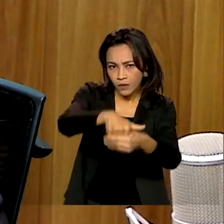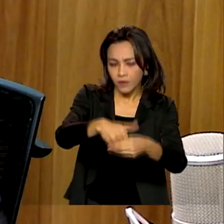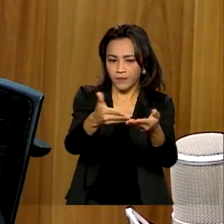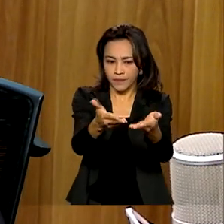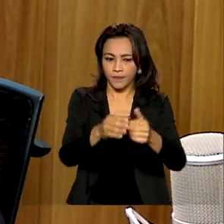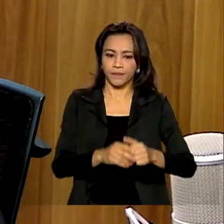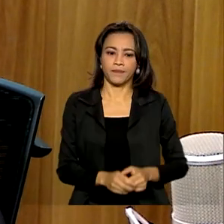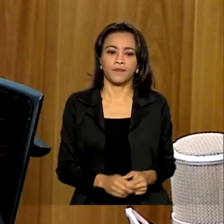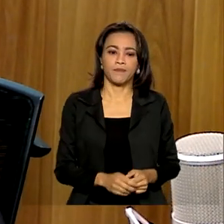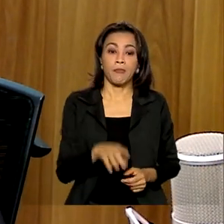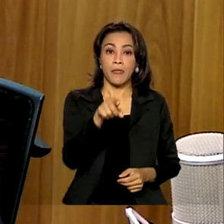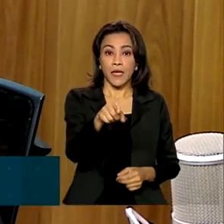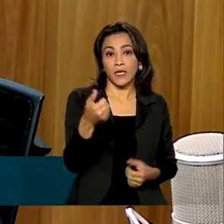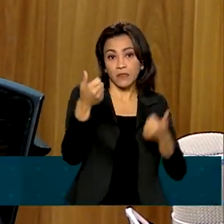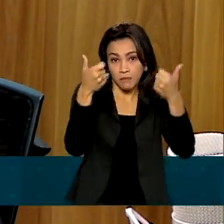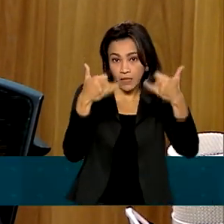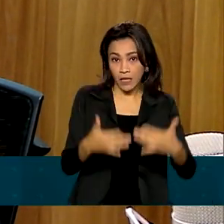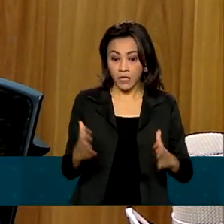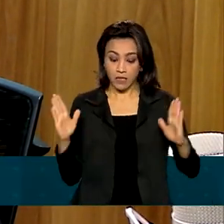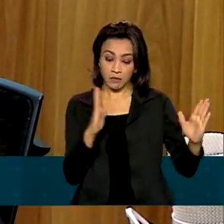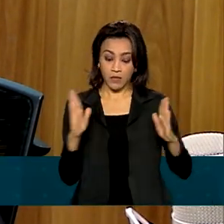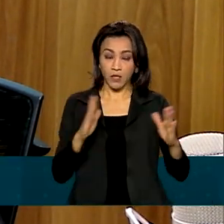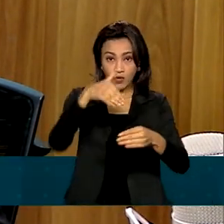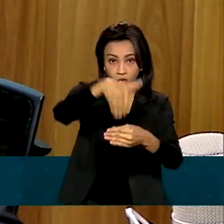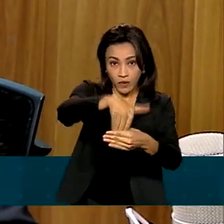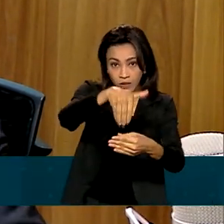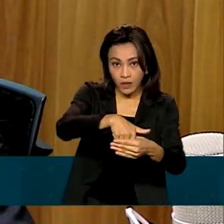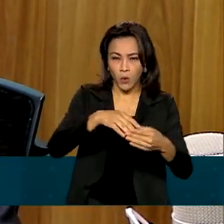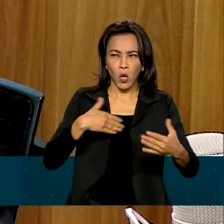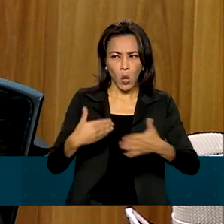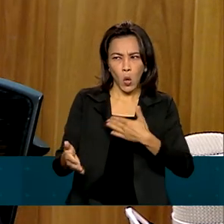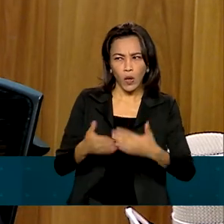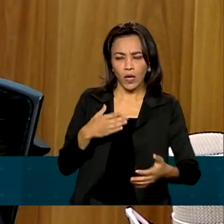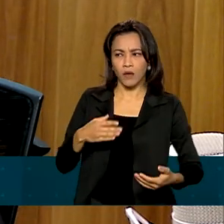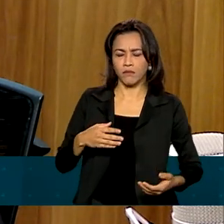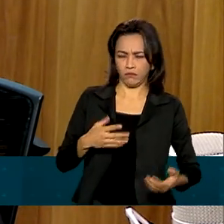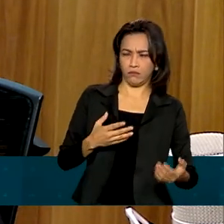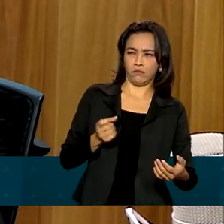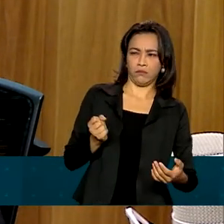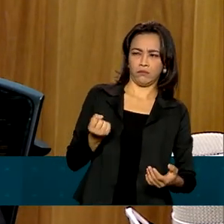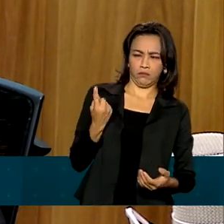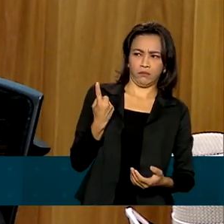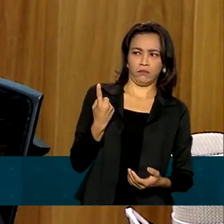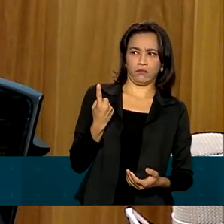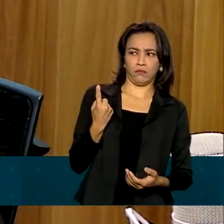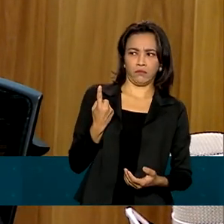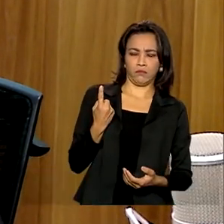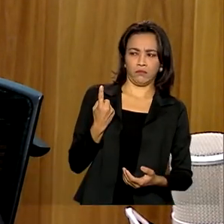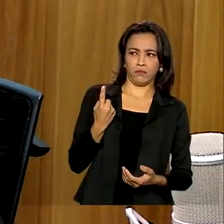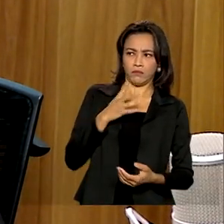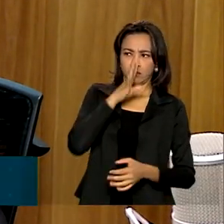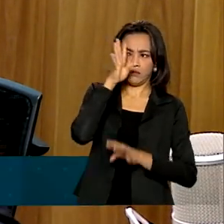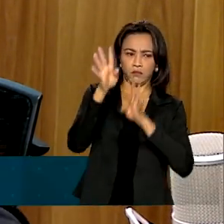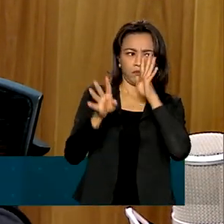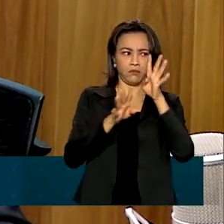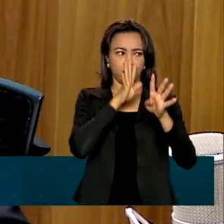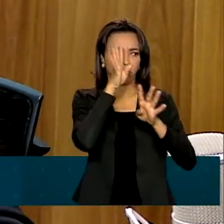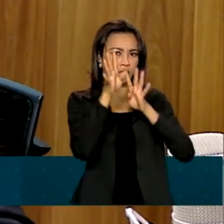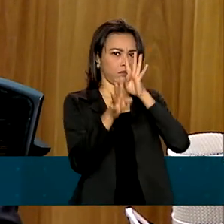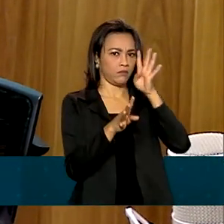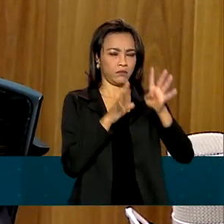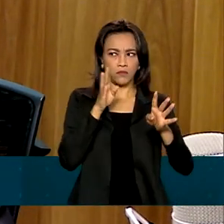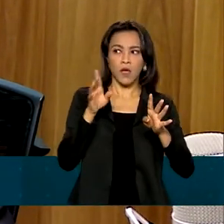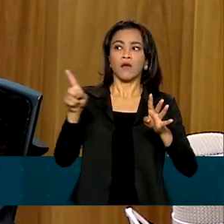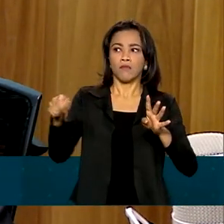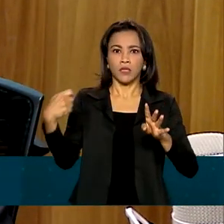Todo e qualquer ato no período eleitoral que eventualmente possa confrontar com legislação eleitoral deve